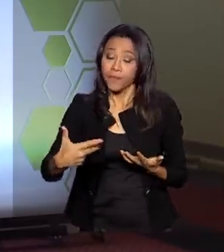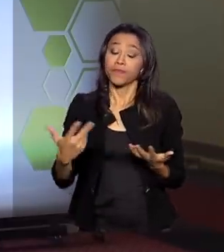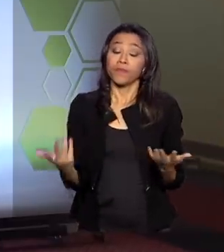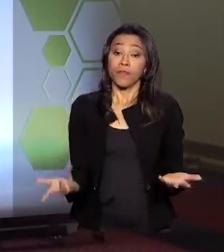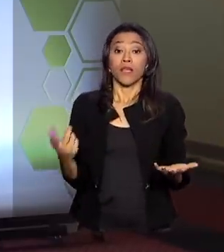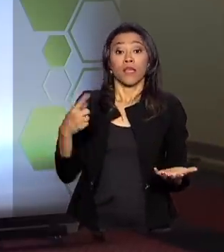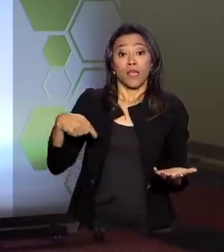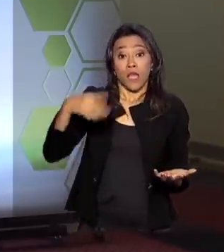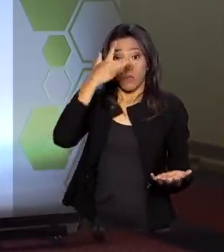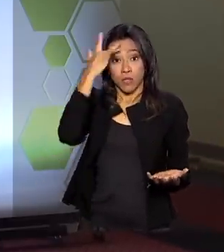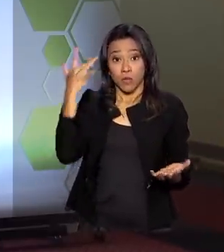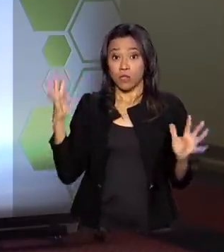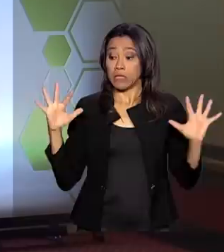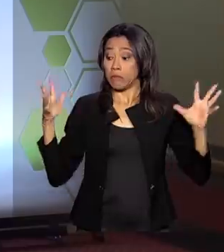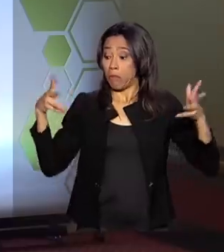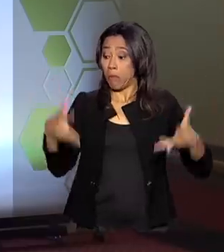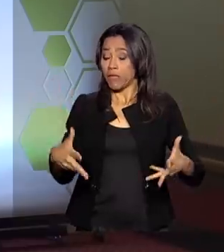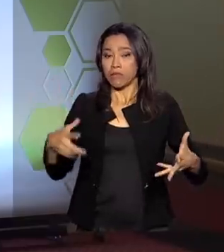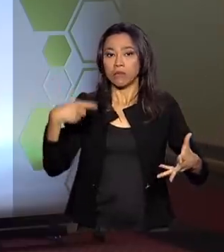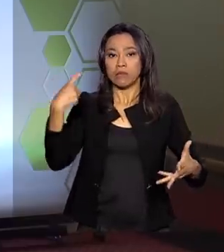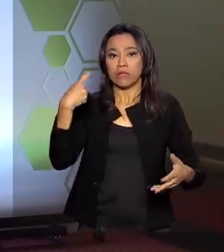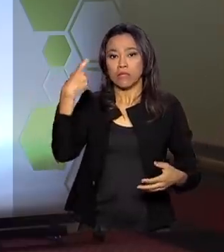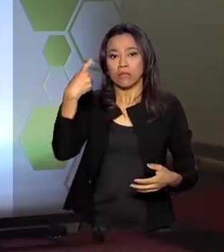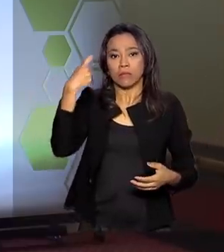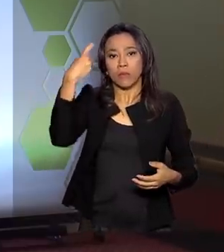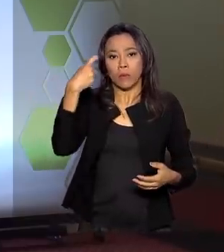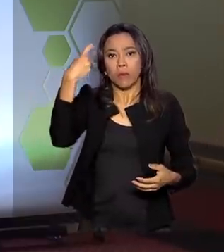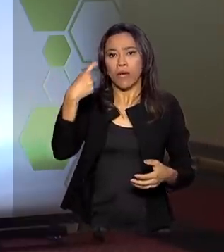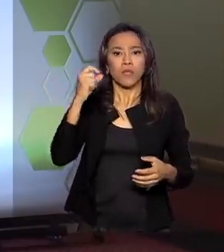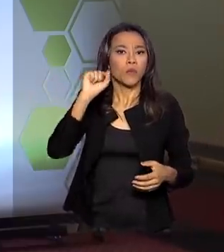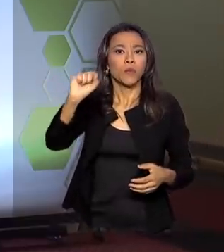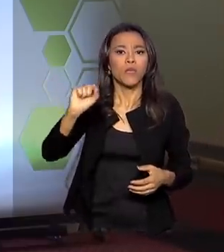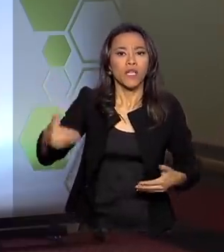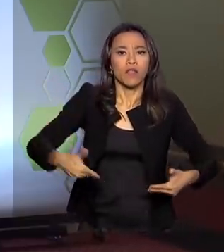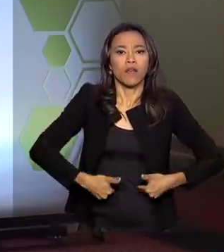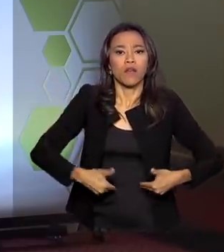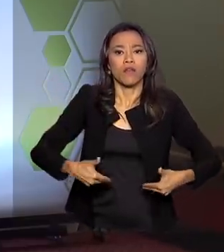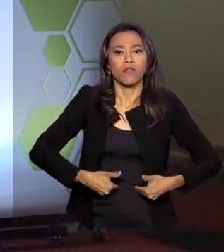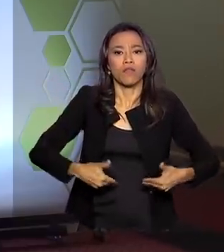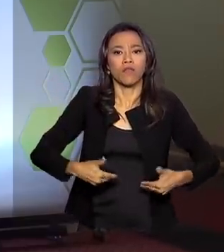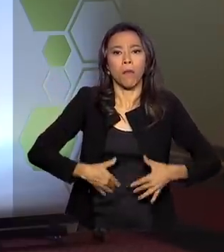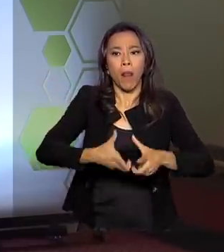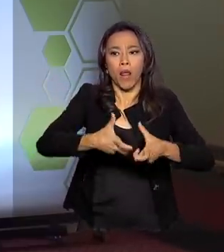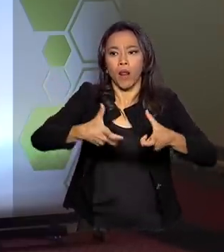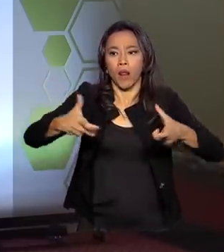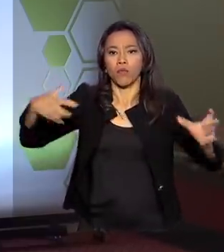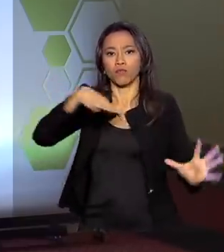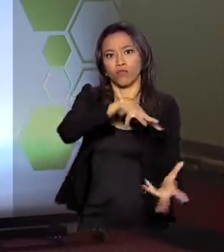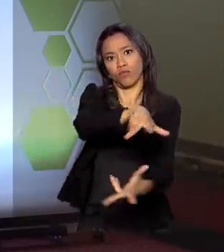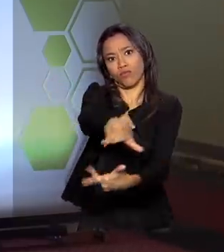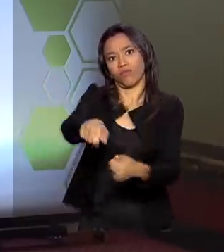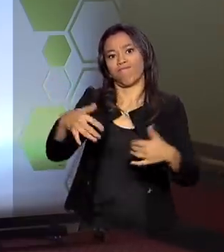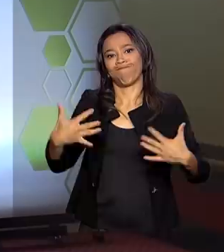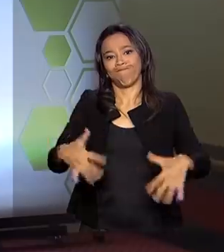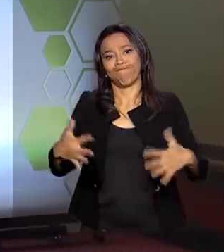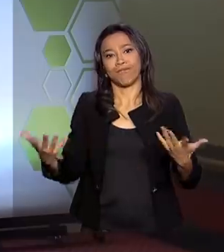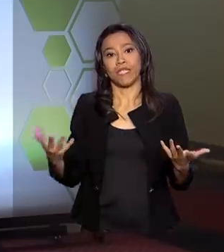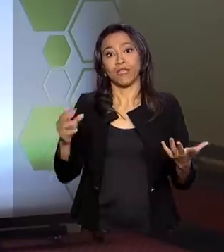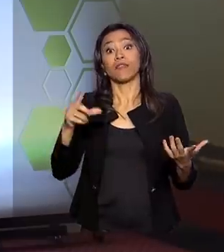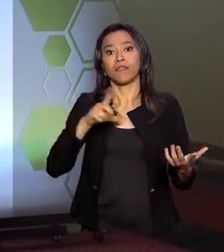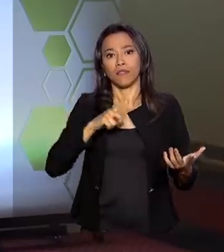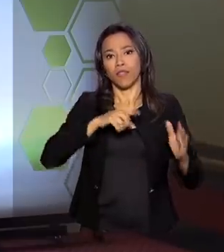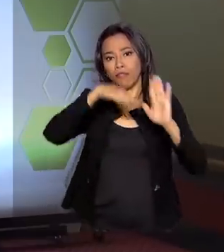particularmente preocupados com a ascensão da fome no mundo depois de um grande período de